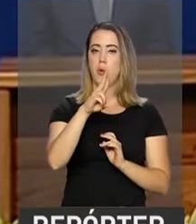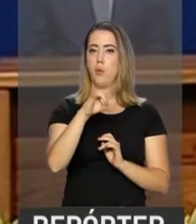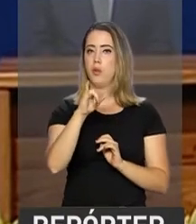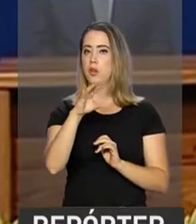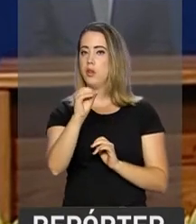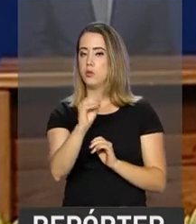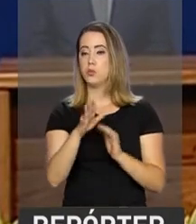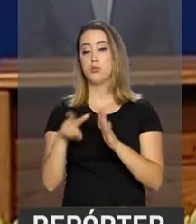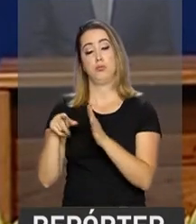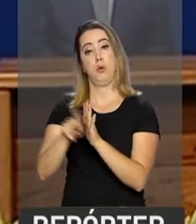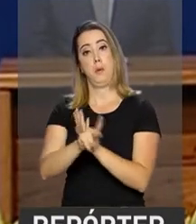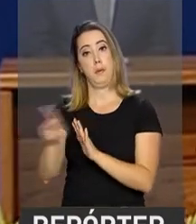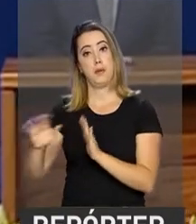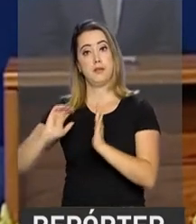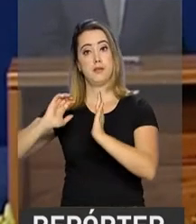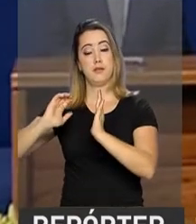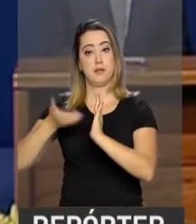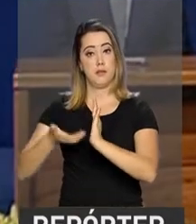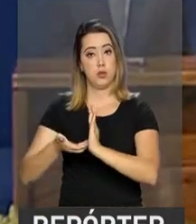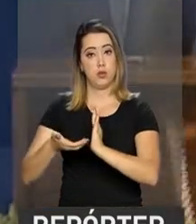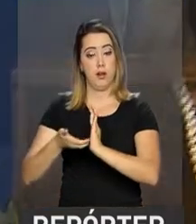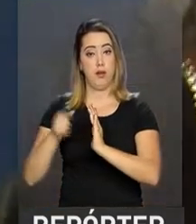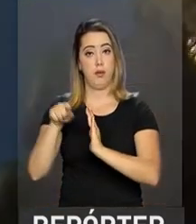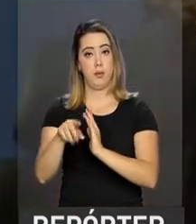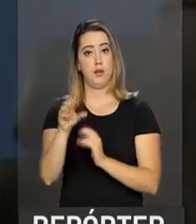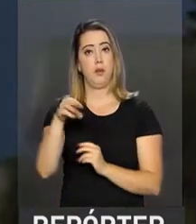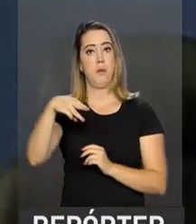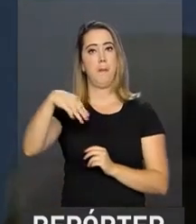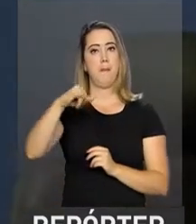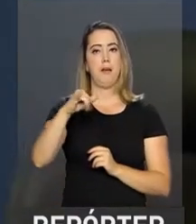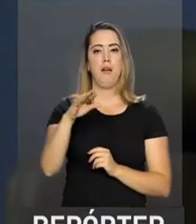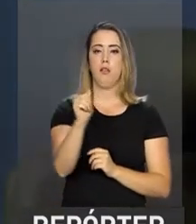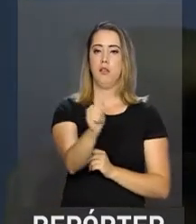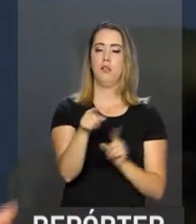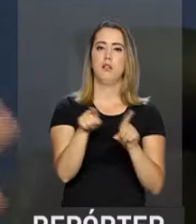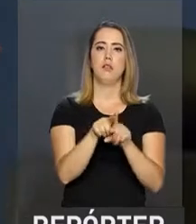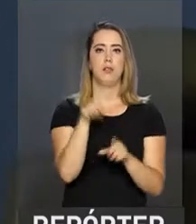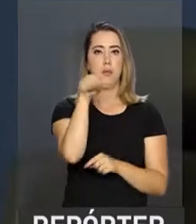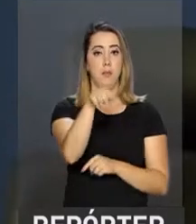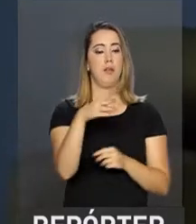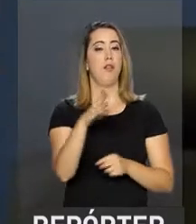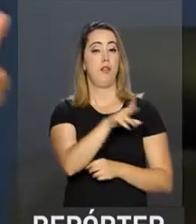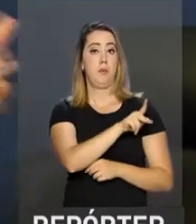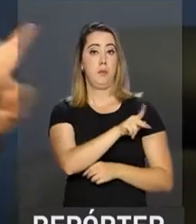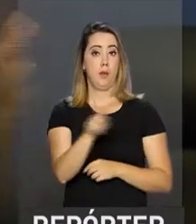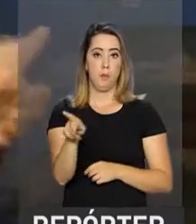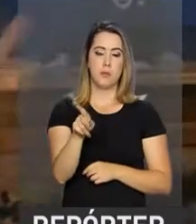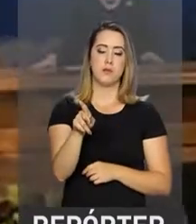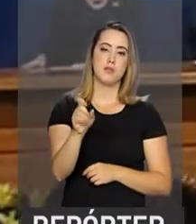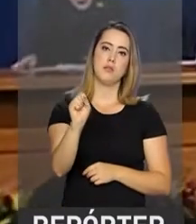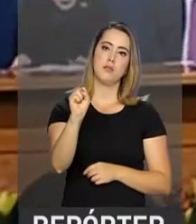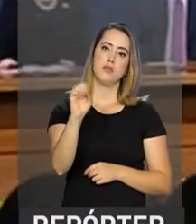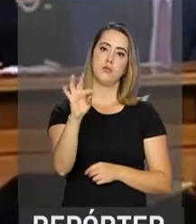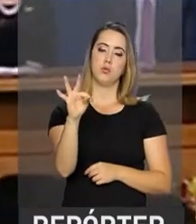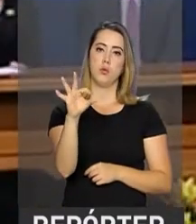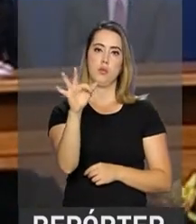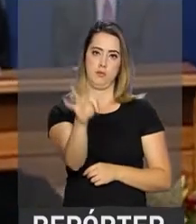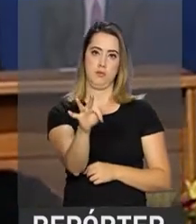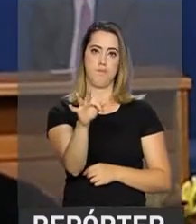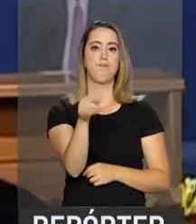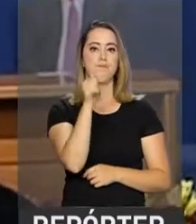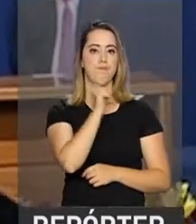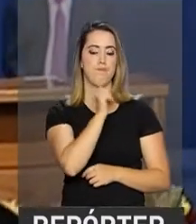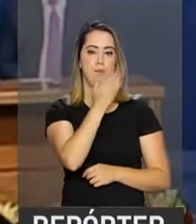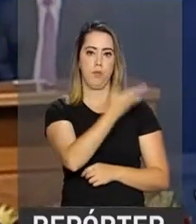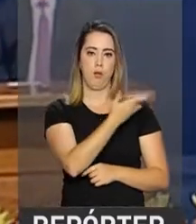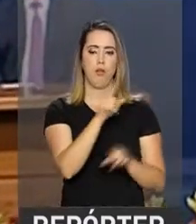Senado, Rodrigo Maia da Câmara dos Deputados e Carmen Lúcia do STF. Raquel Dodge foi indicada para o cargo